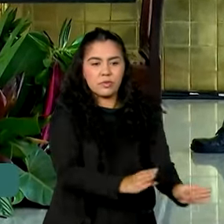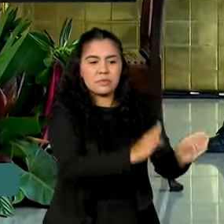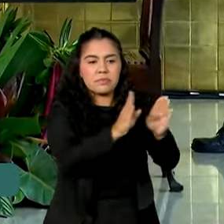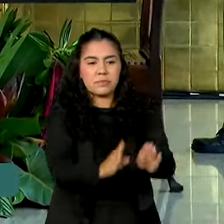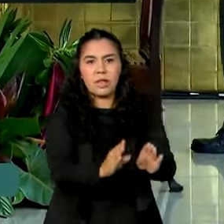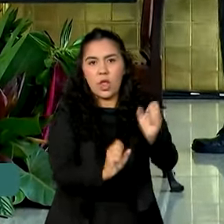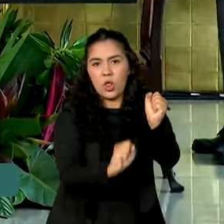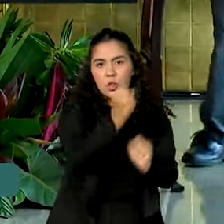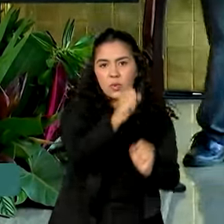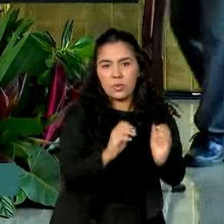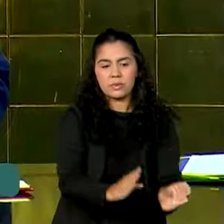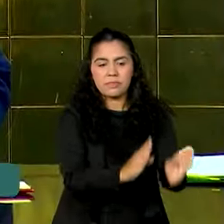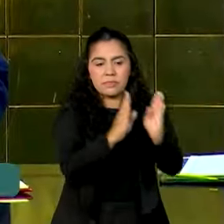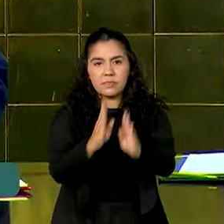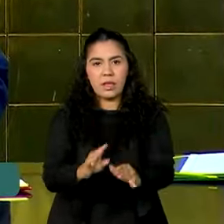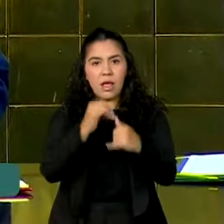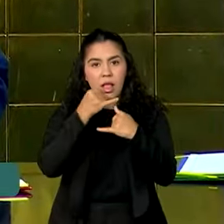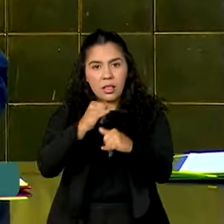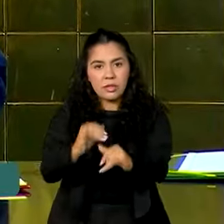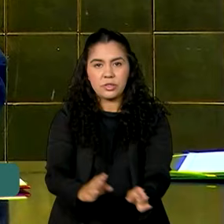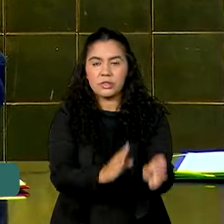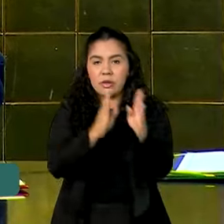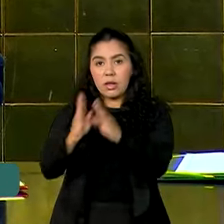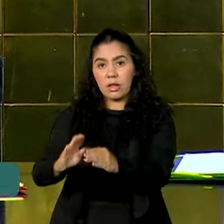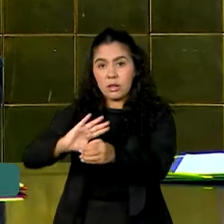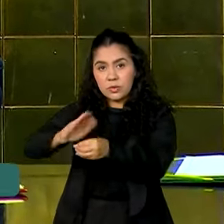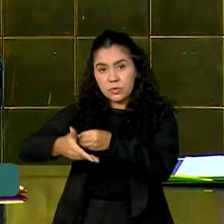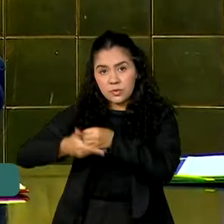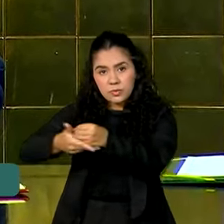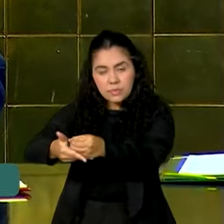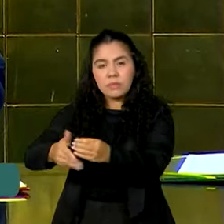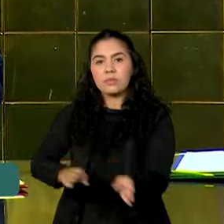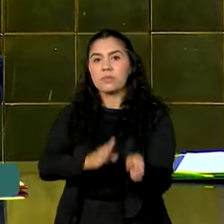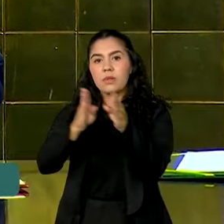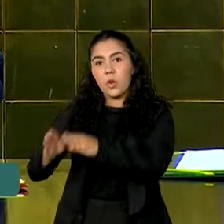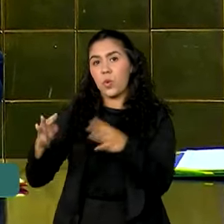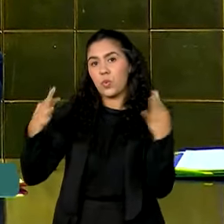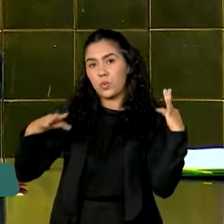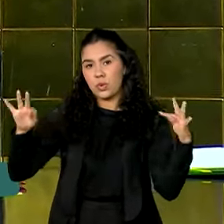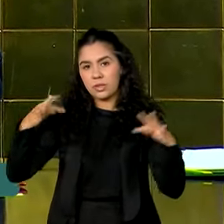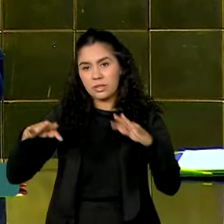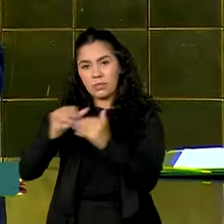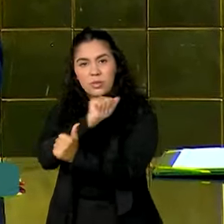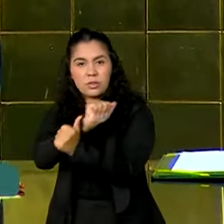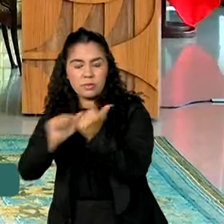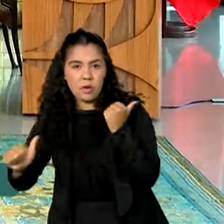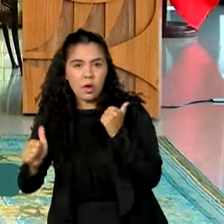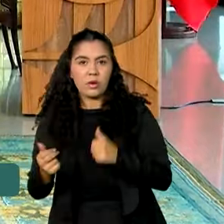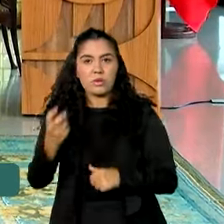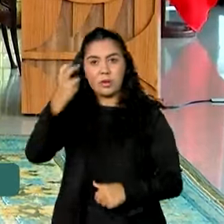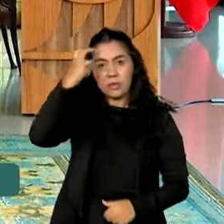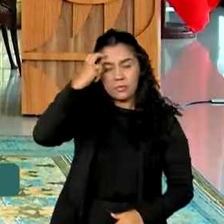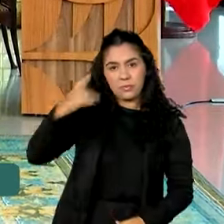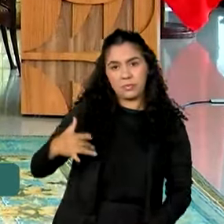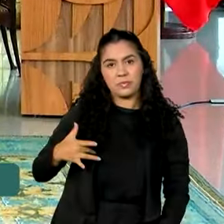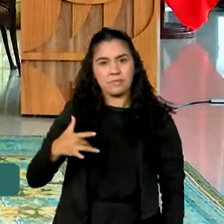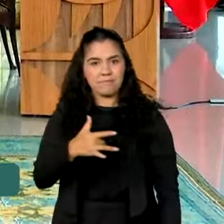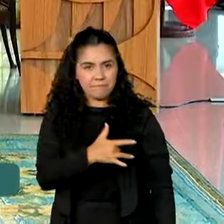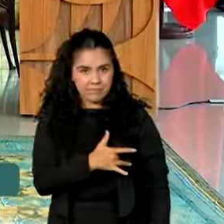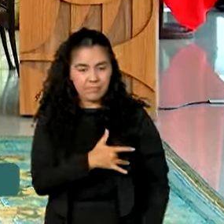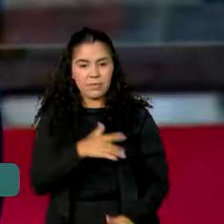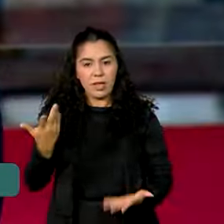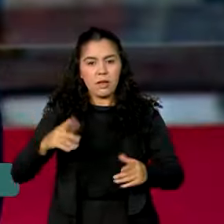energia, desenvolvimento sustentável, turismo, esportes, saúde e cultura. Na declaração à